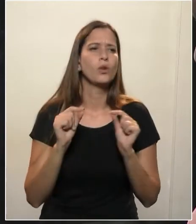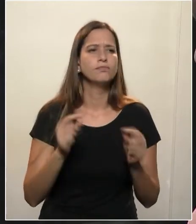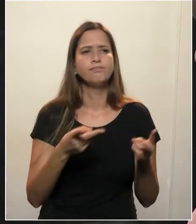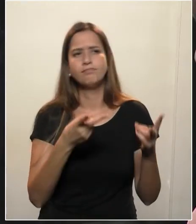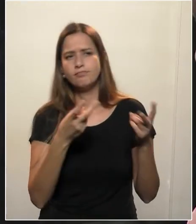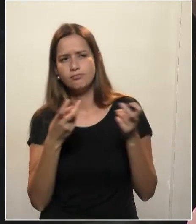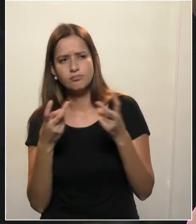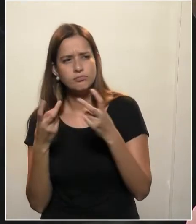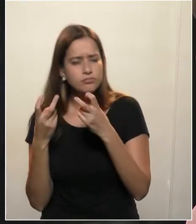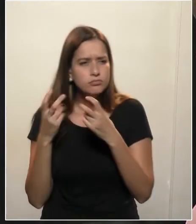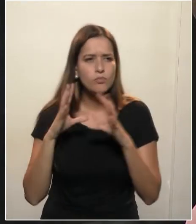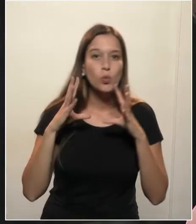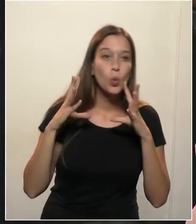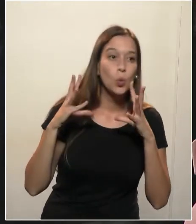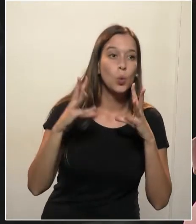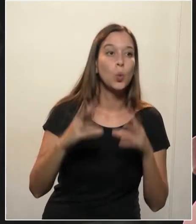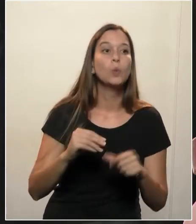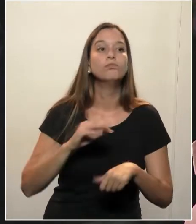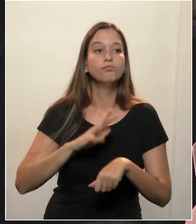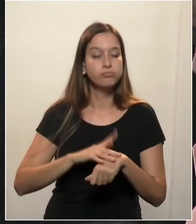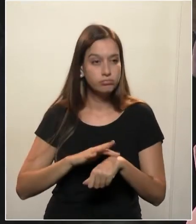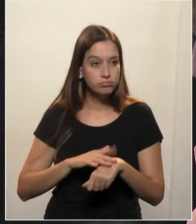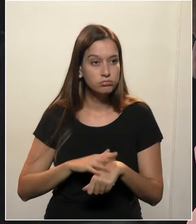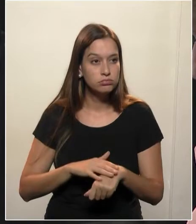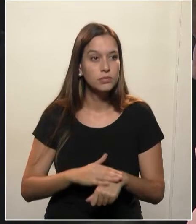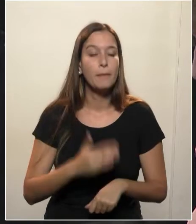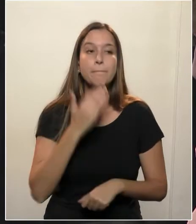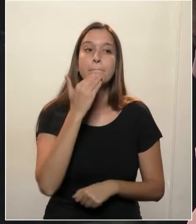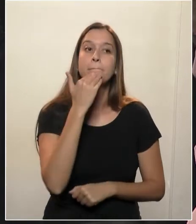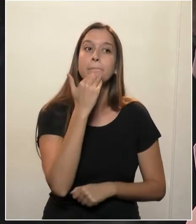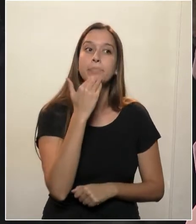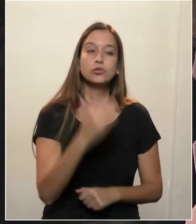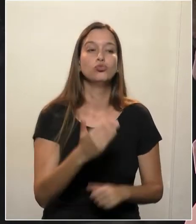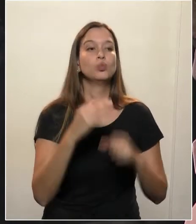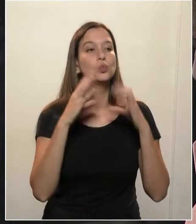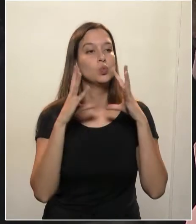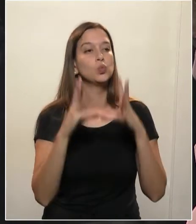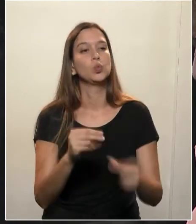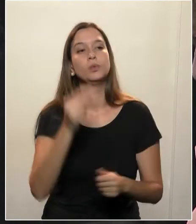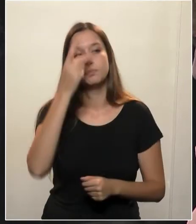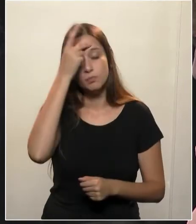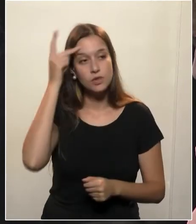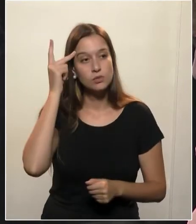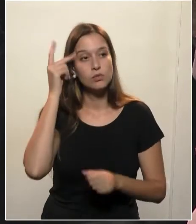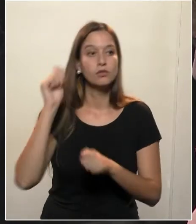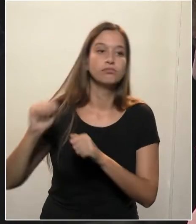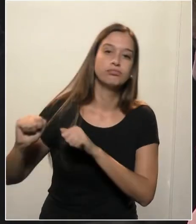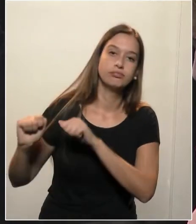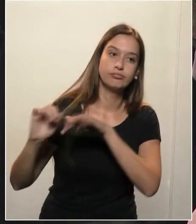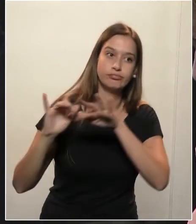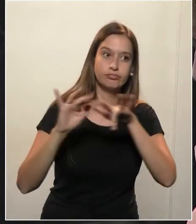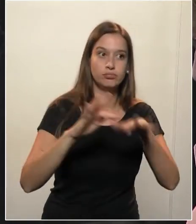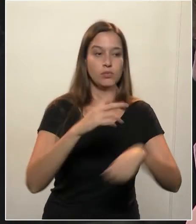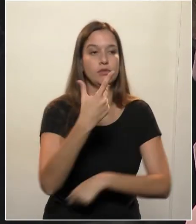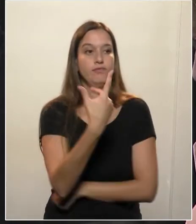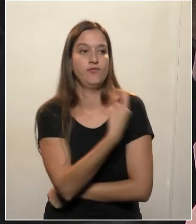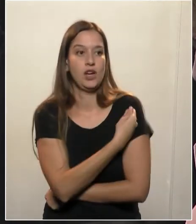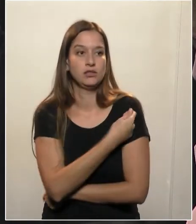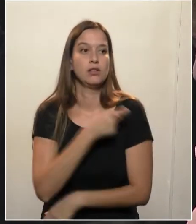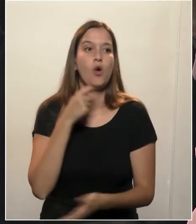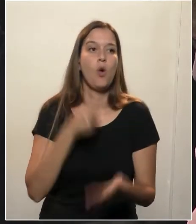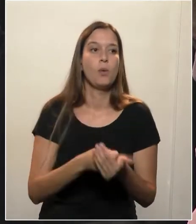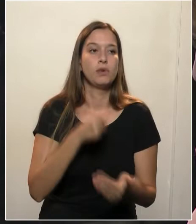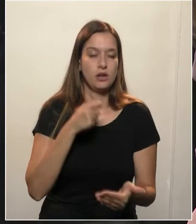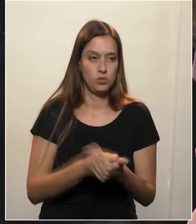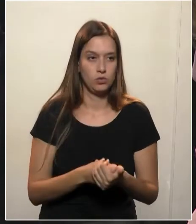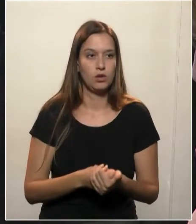e não apenas a uma camada da população, fizeram com que nós tivéssemos uma grande vacinação forçada. Eu lembro que eu morava em União